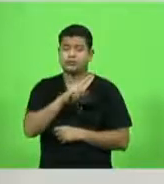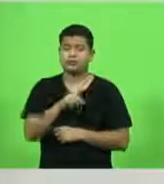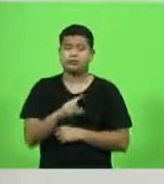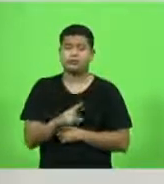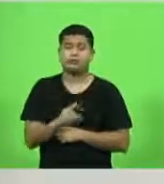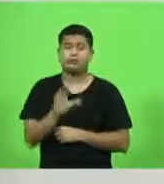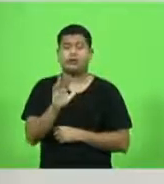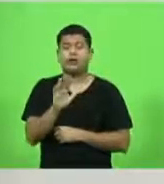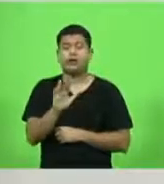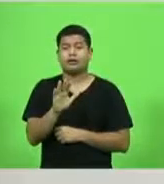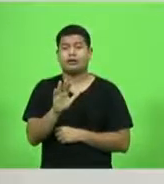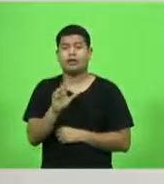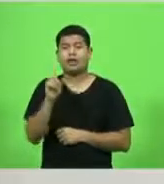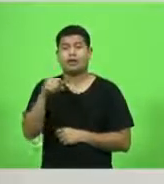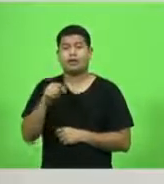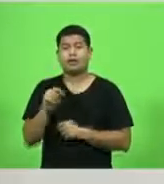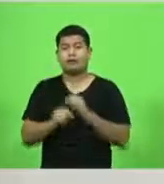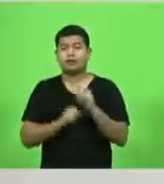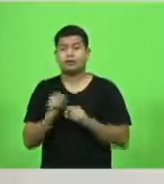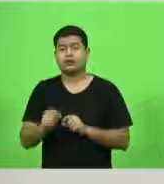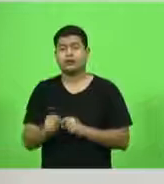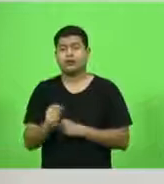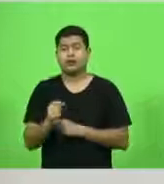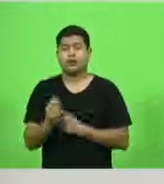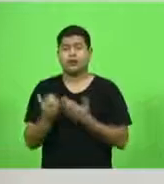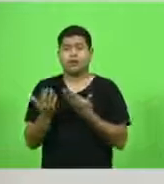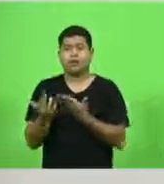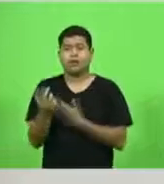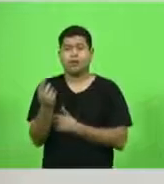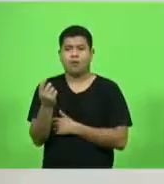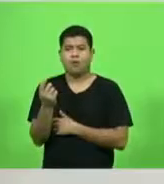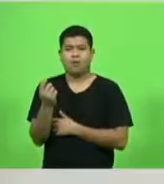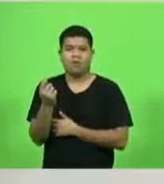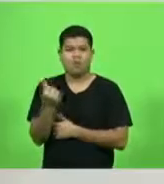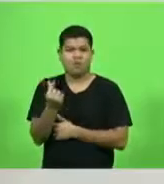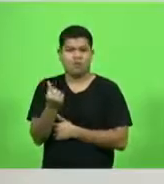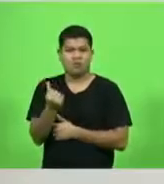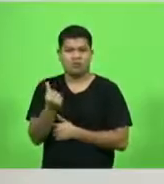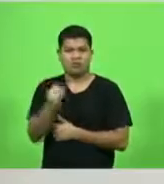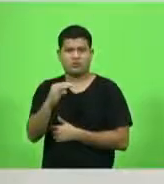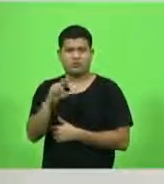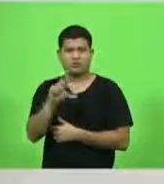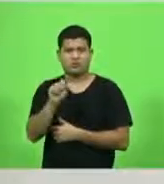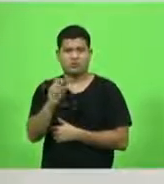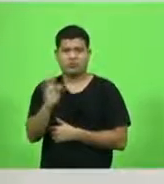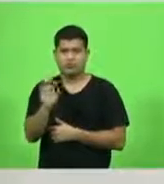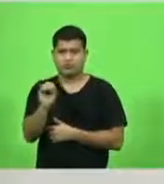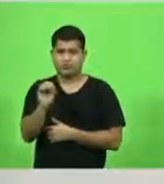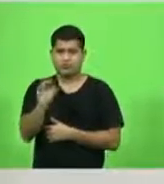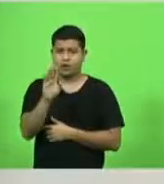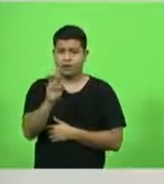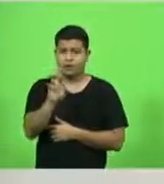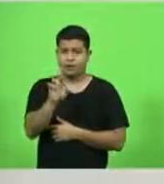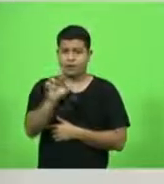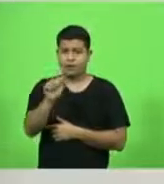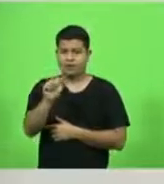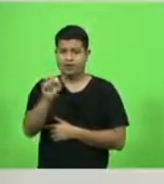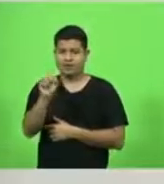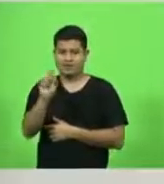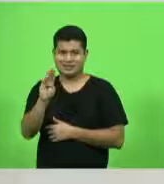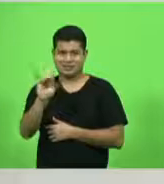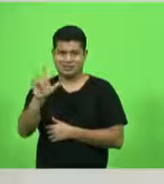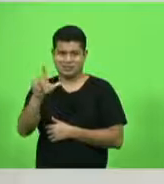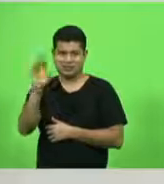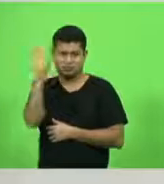do custo Brasil. O que é o custo Brasil para toda a população